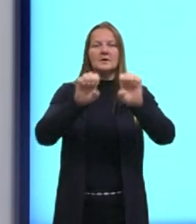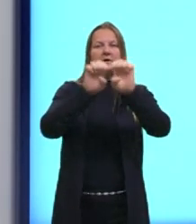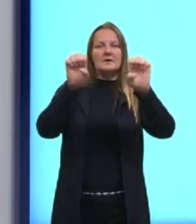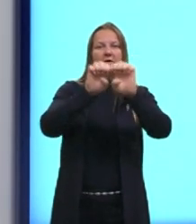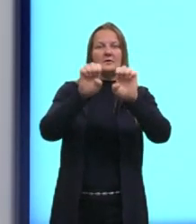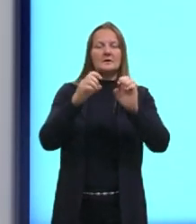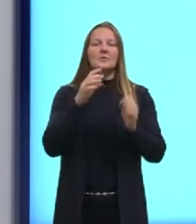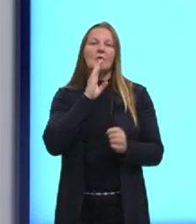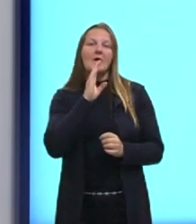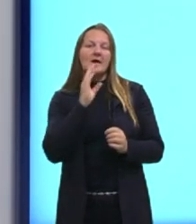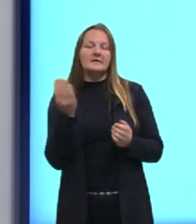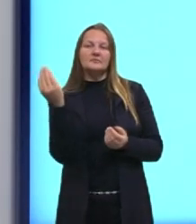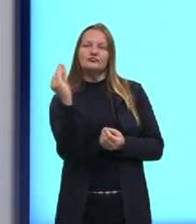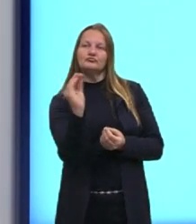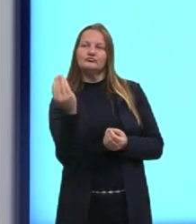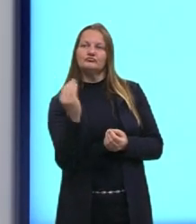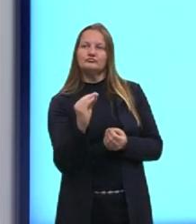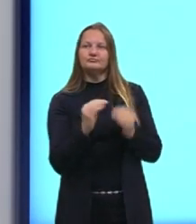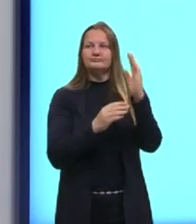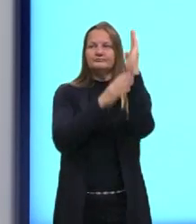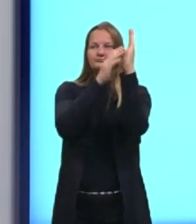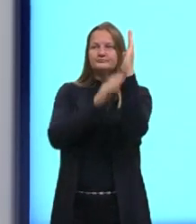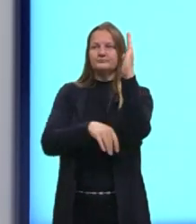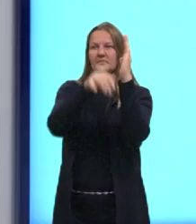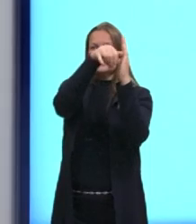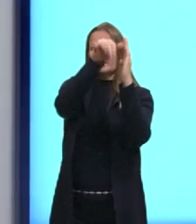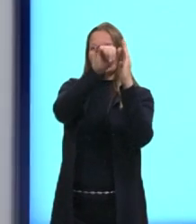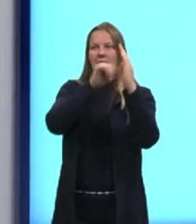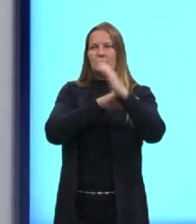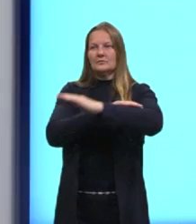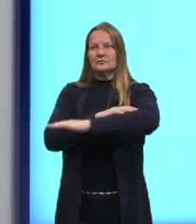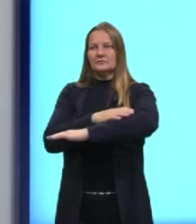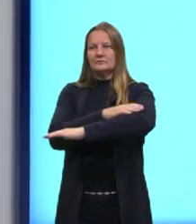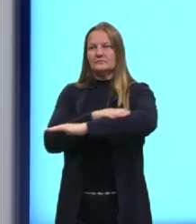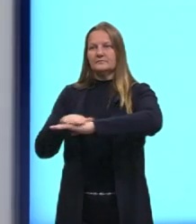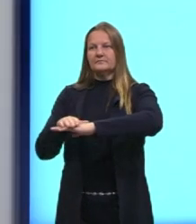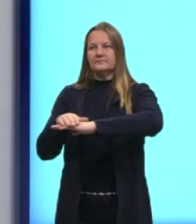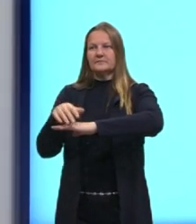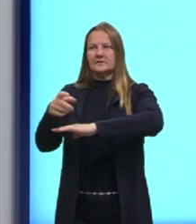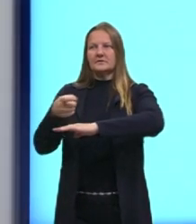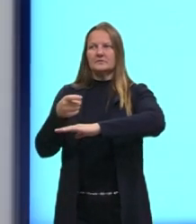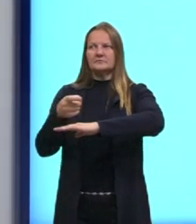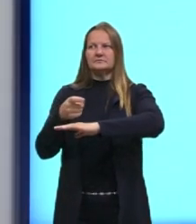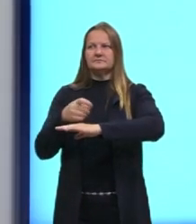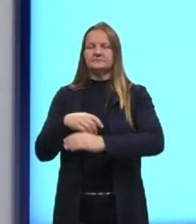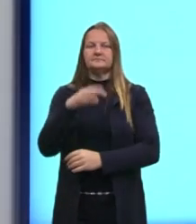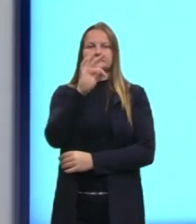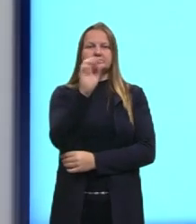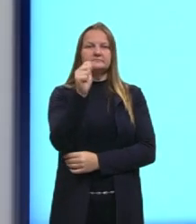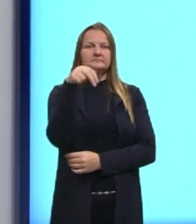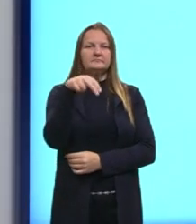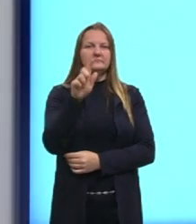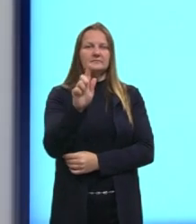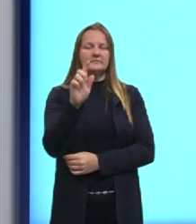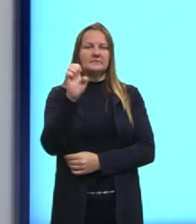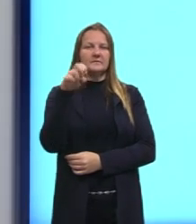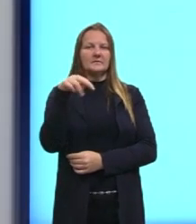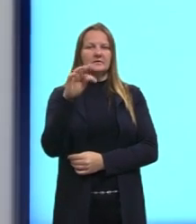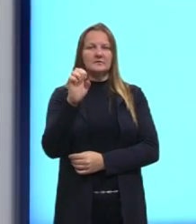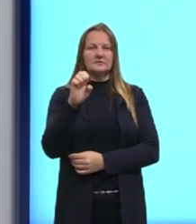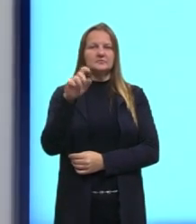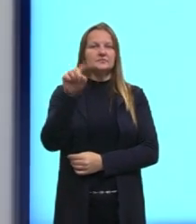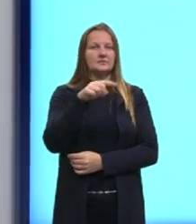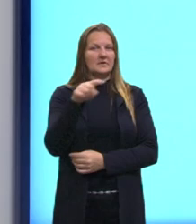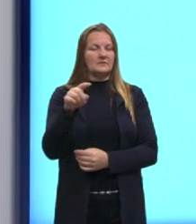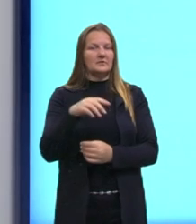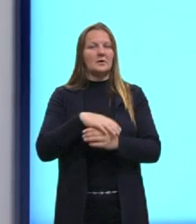que nós conhecemos. Então, nós temos que o tangente, a tangente do ângulo alfa seria o